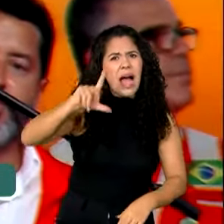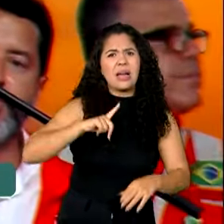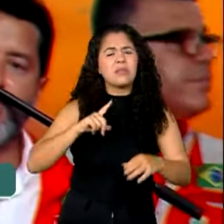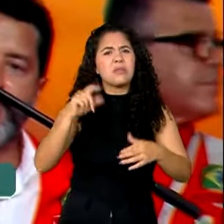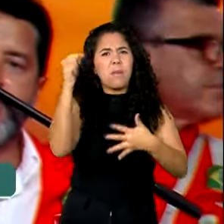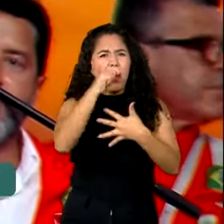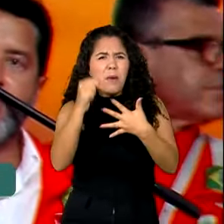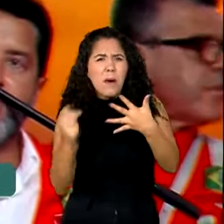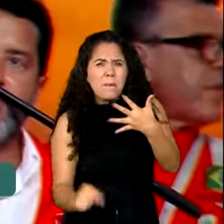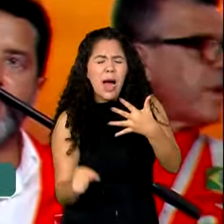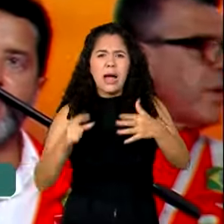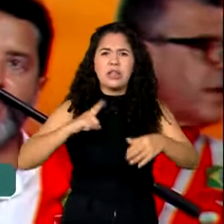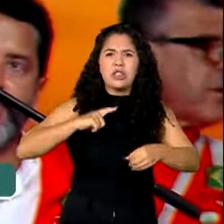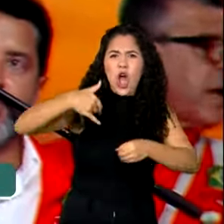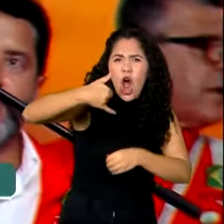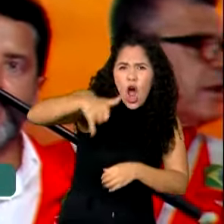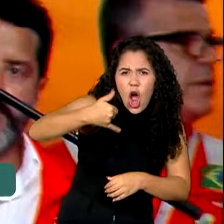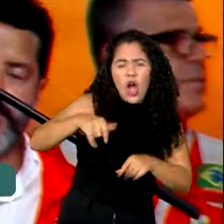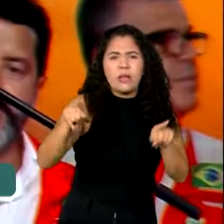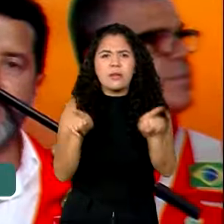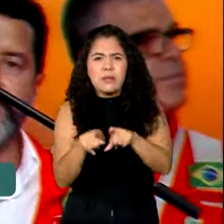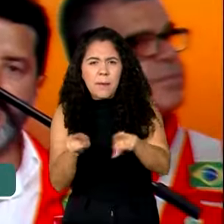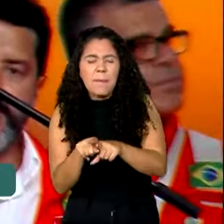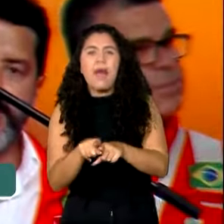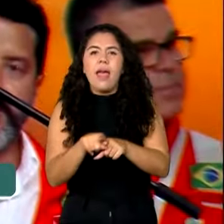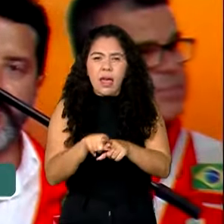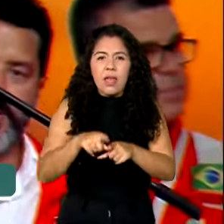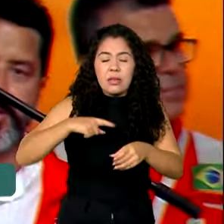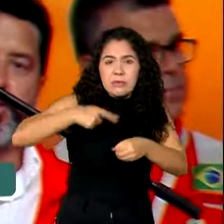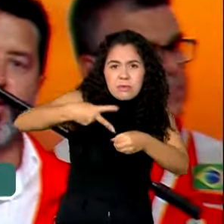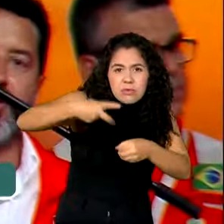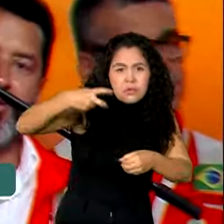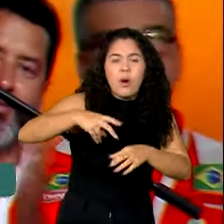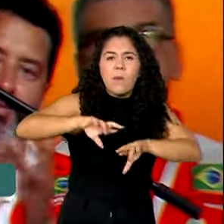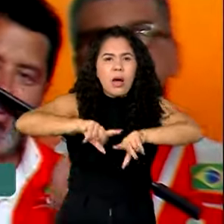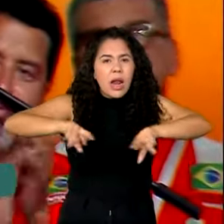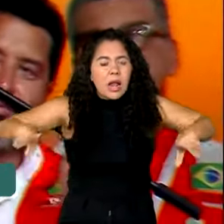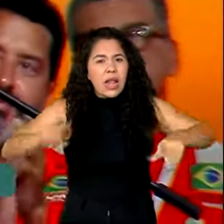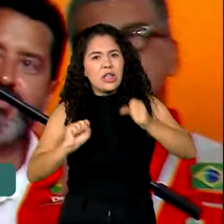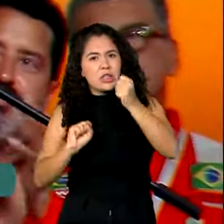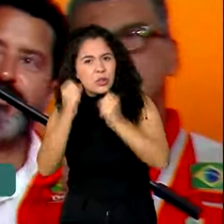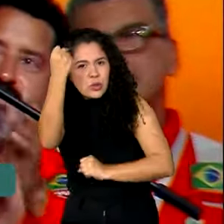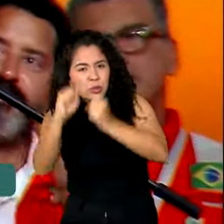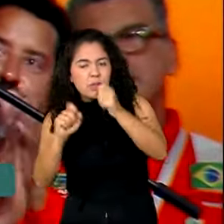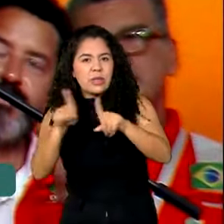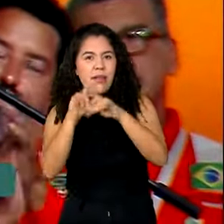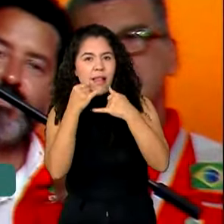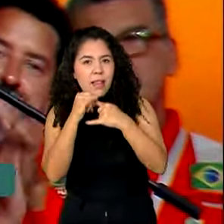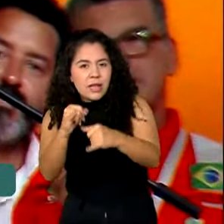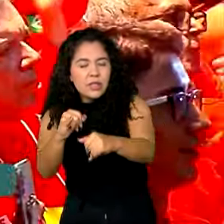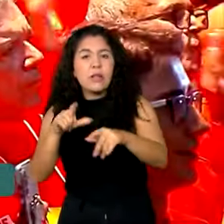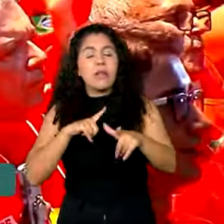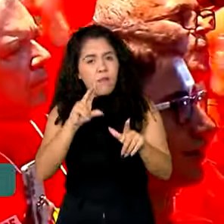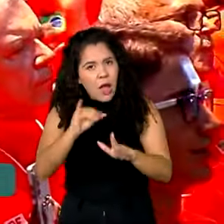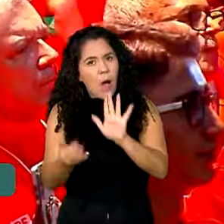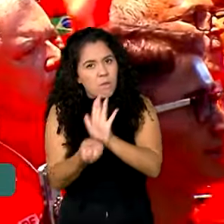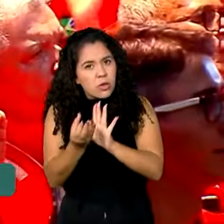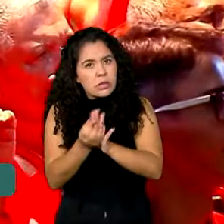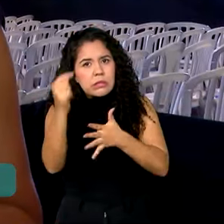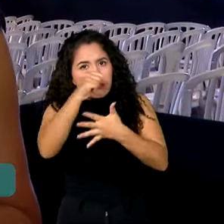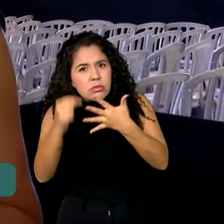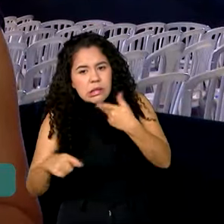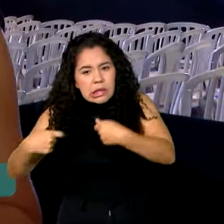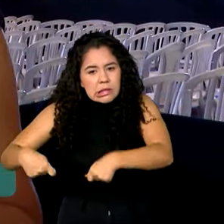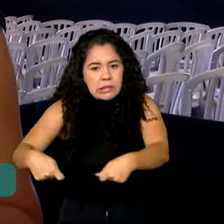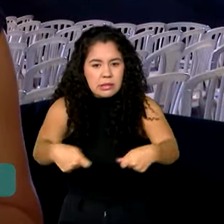petróleo, A Petrobras é uma indústria de energia e ela vai produzir o que for necessário.